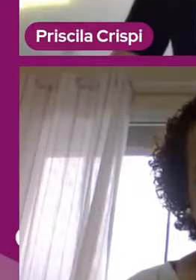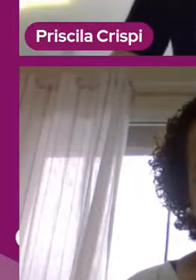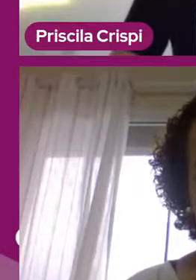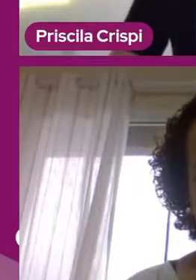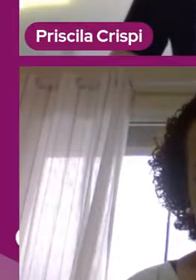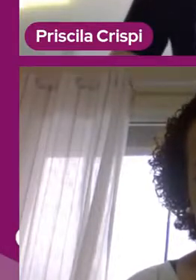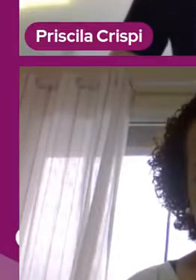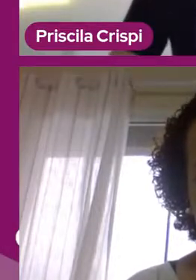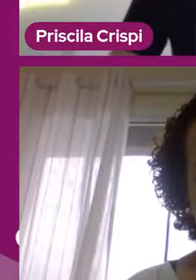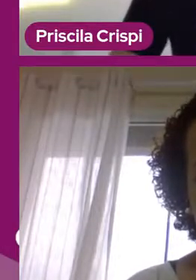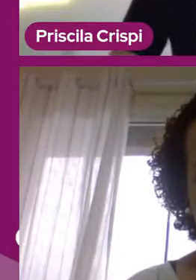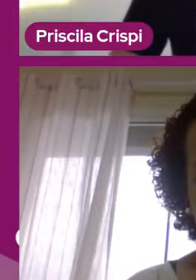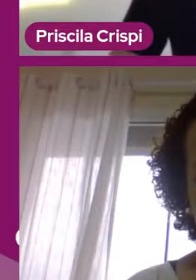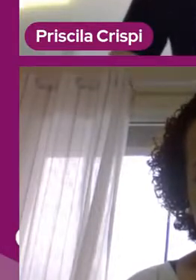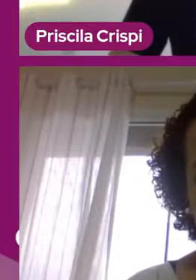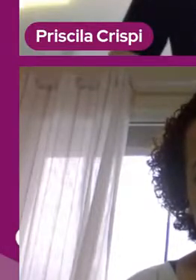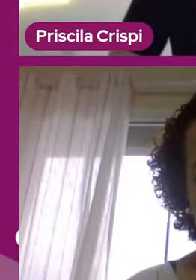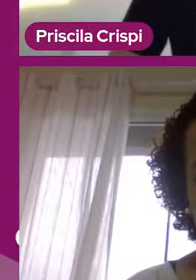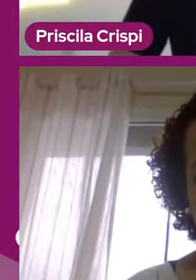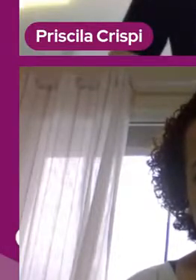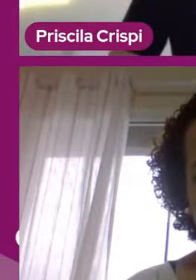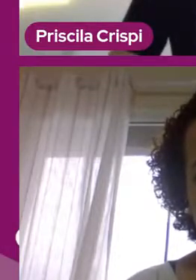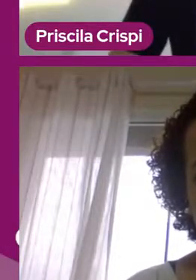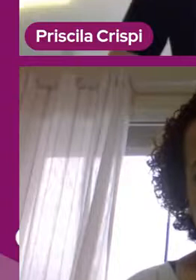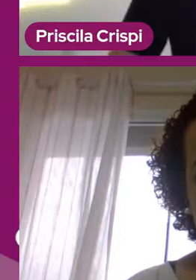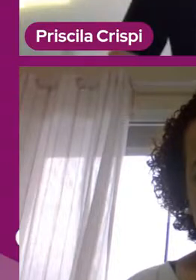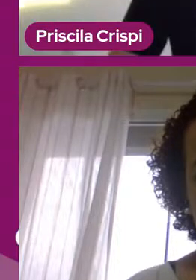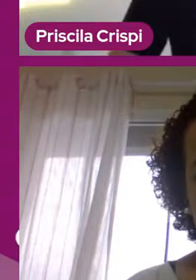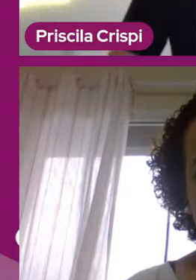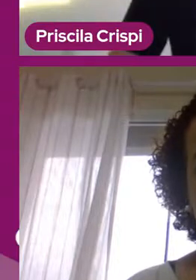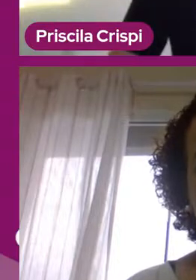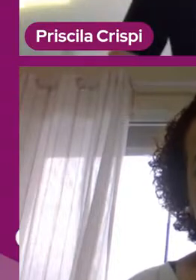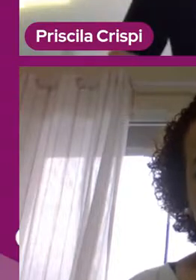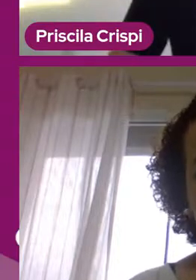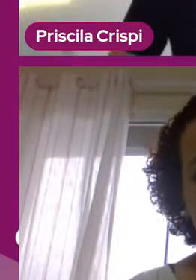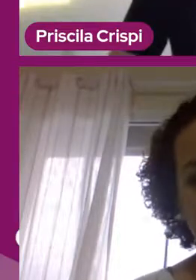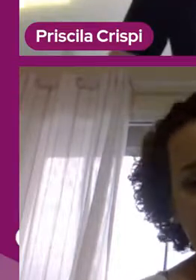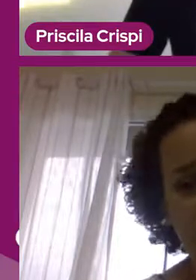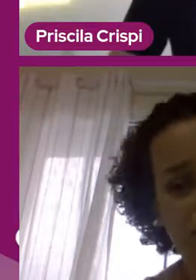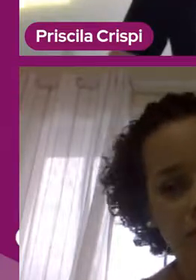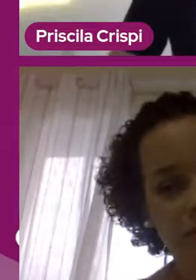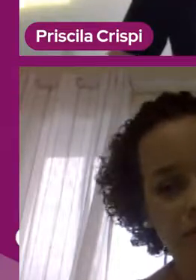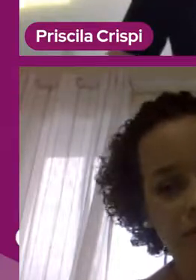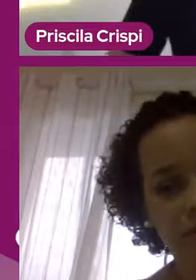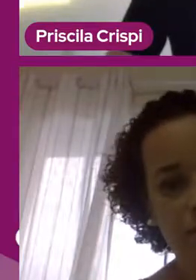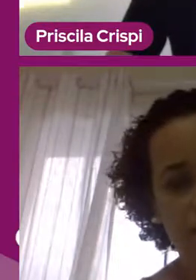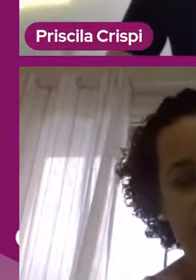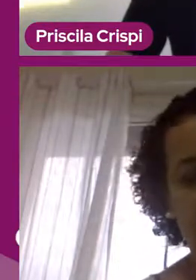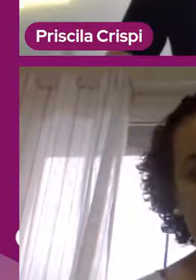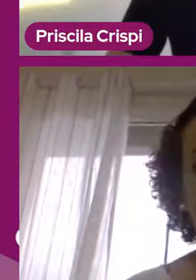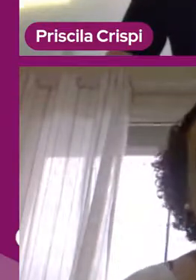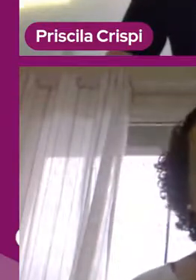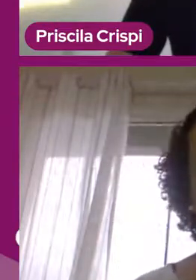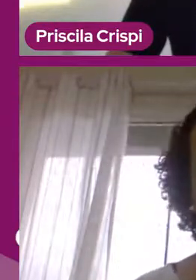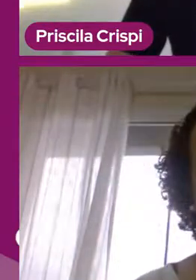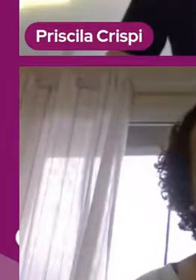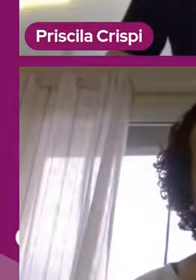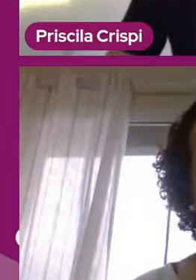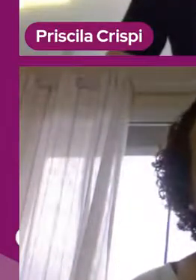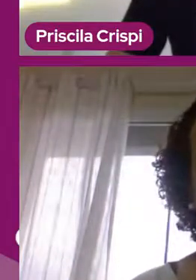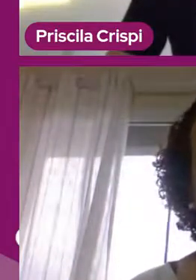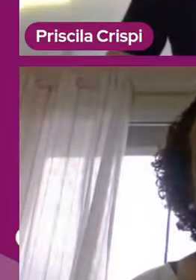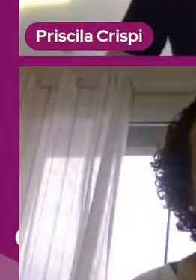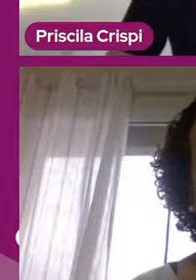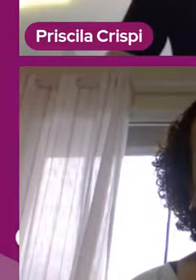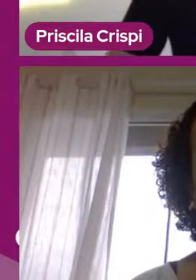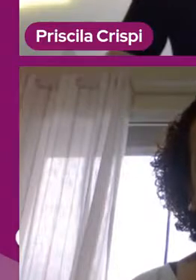como isso pode entrar na sala de aula com os pequenos. Porque a gente pensa, né? Quem está de fora não entende